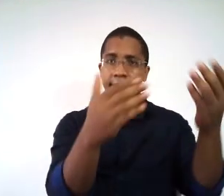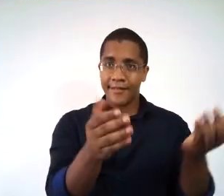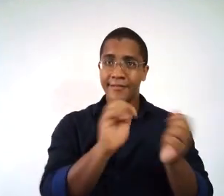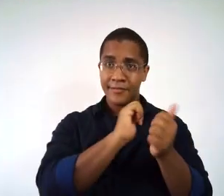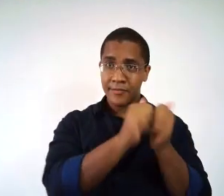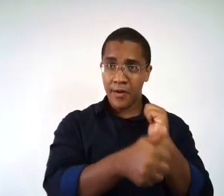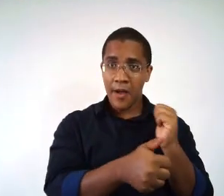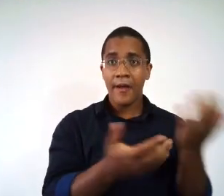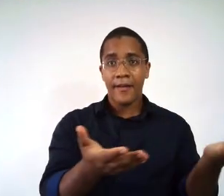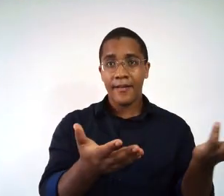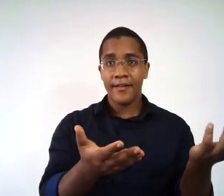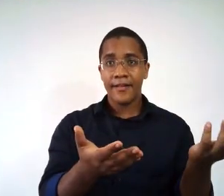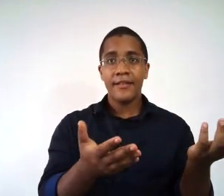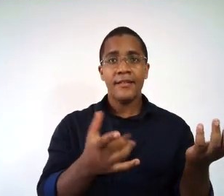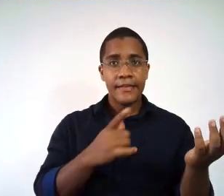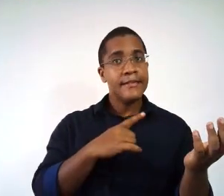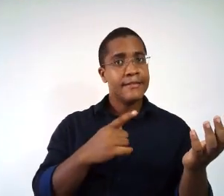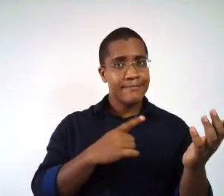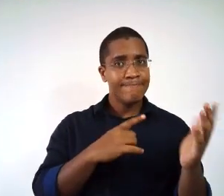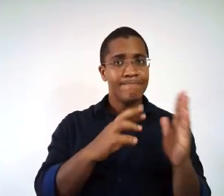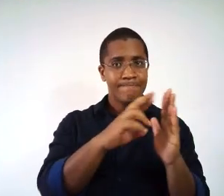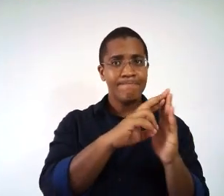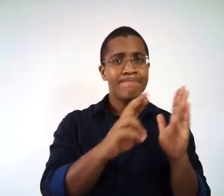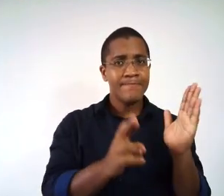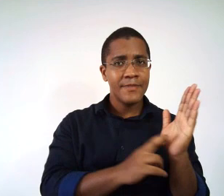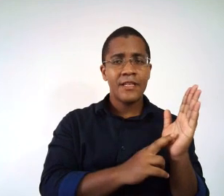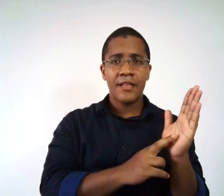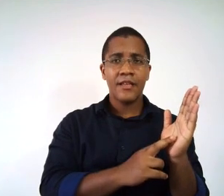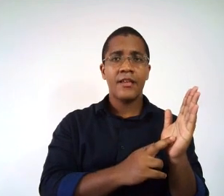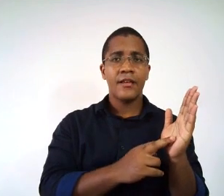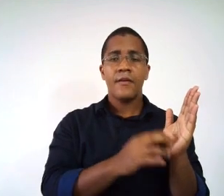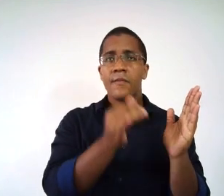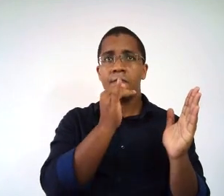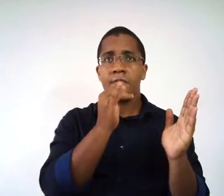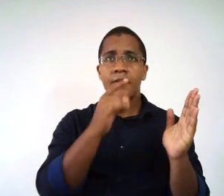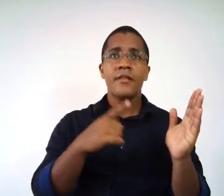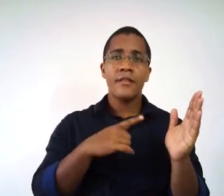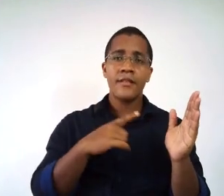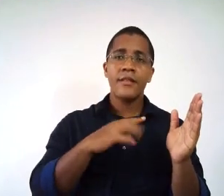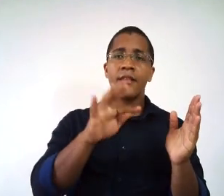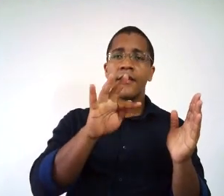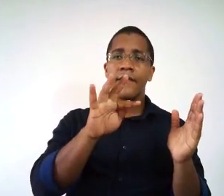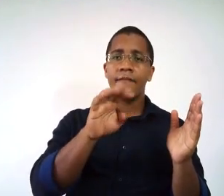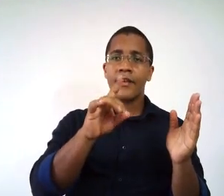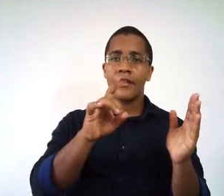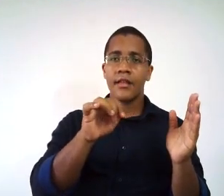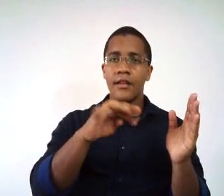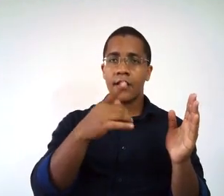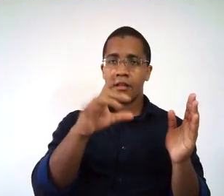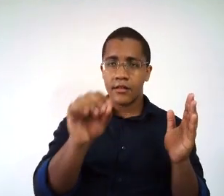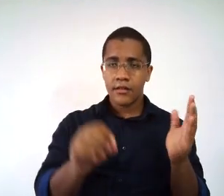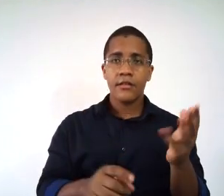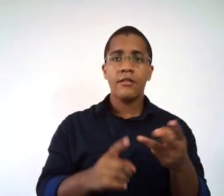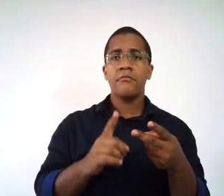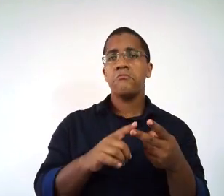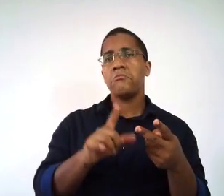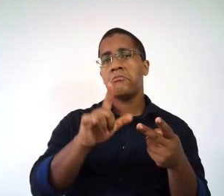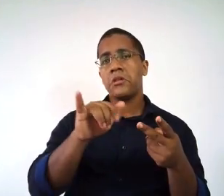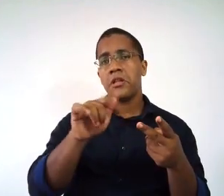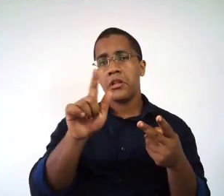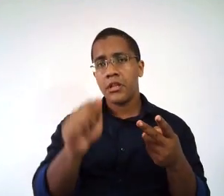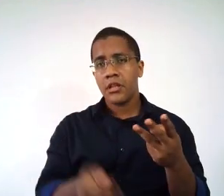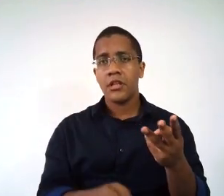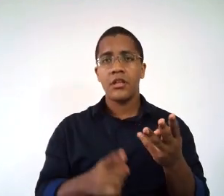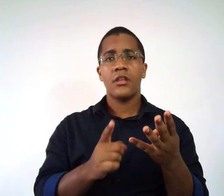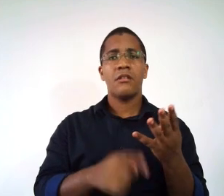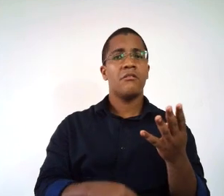rendimento no esporte, existem as instituições regulamentadoras, que seriam as federações, as ligas,